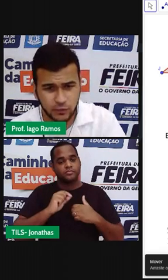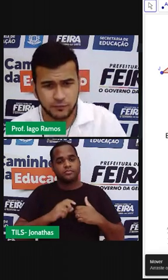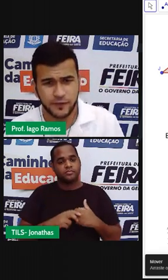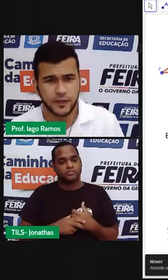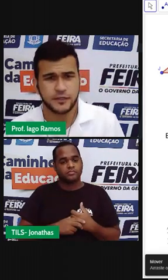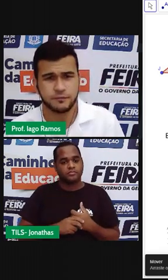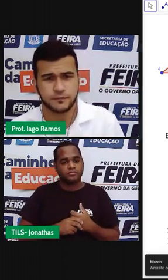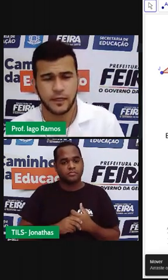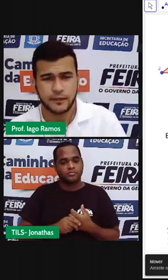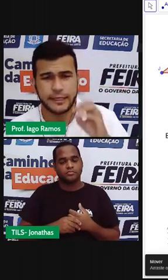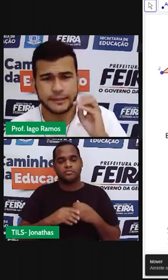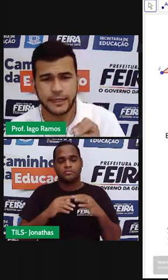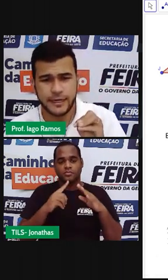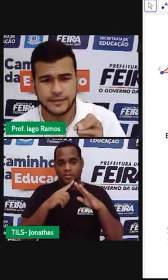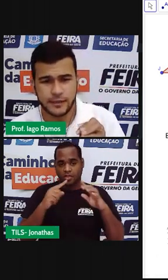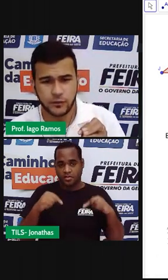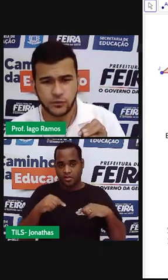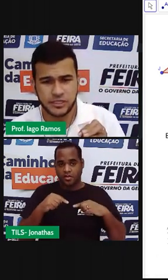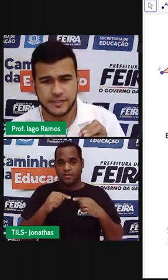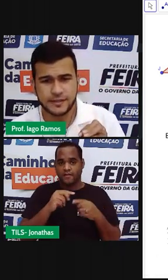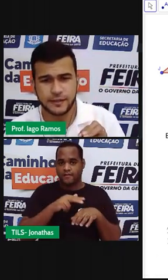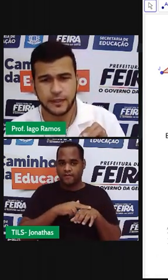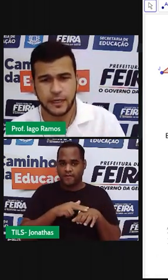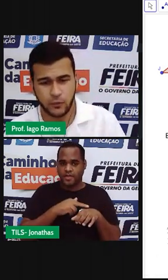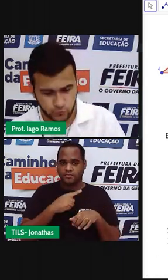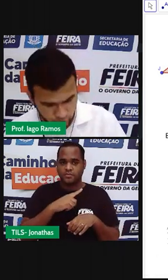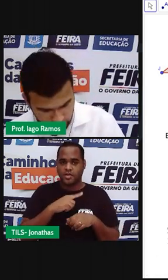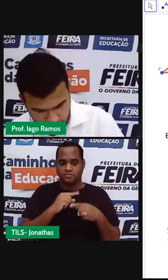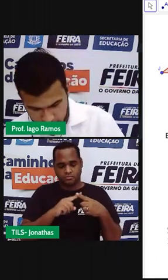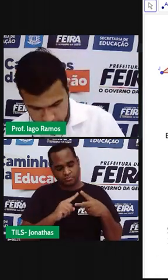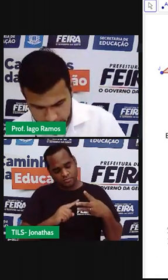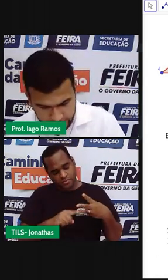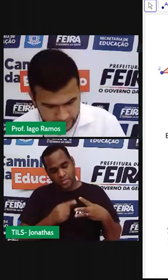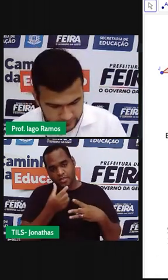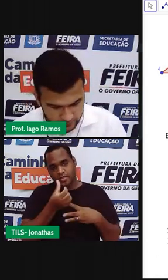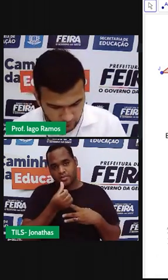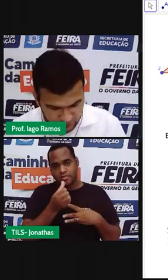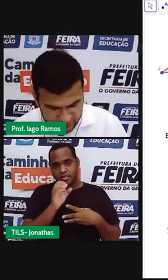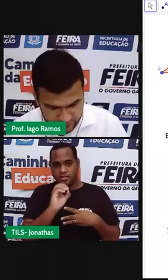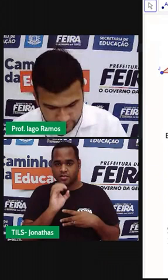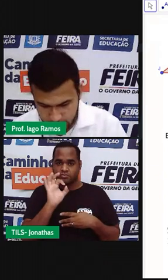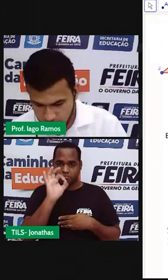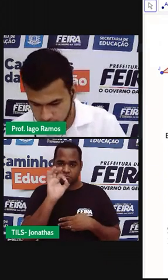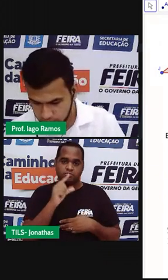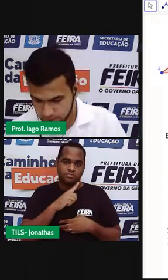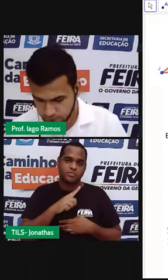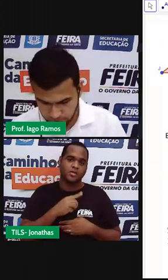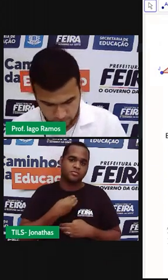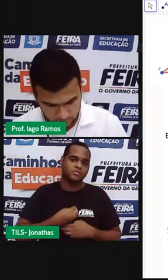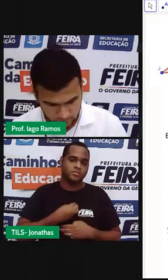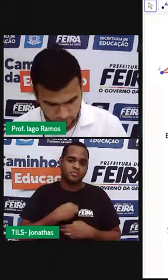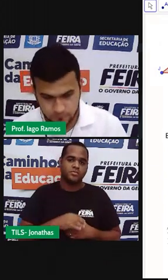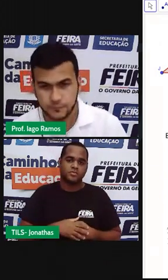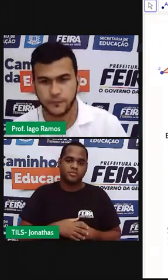no triângulo verde, tem três ângulos de 60 graus. Três ângulos de 60 graus.